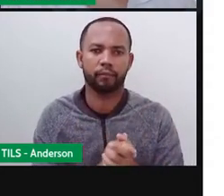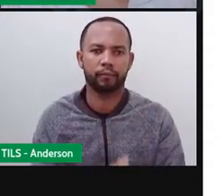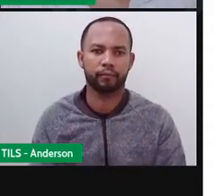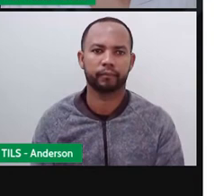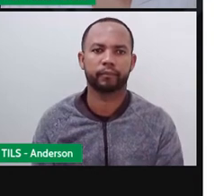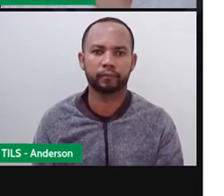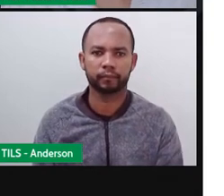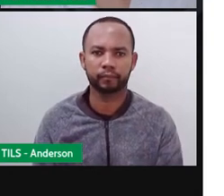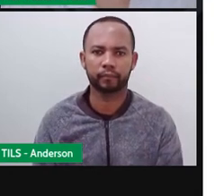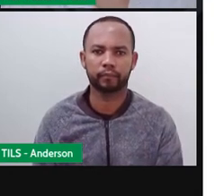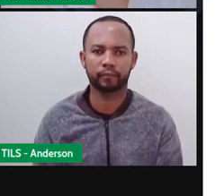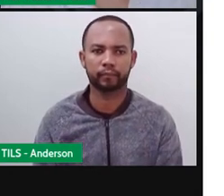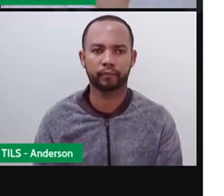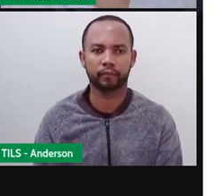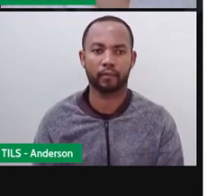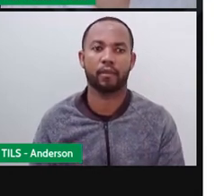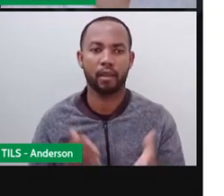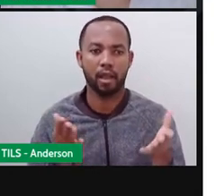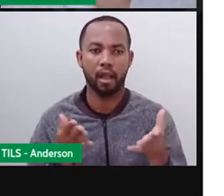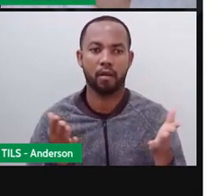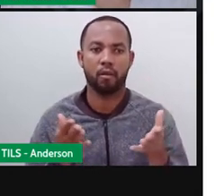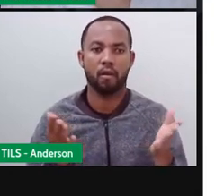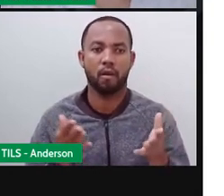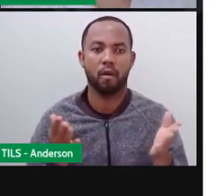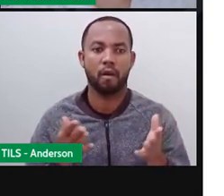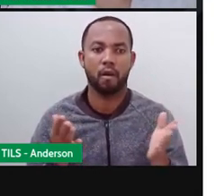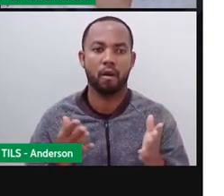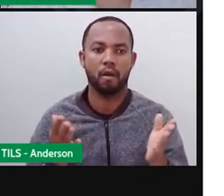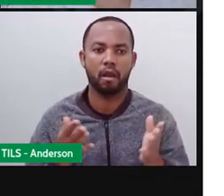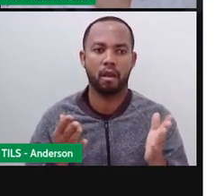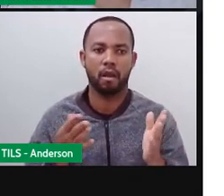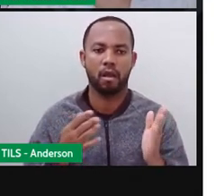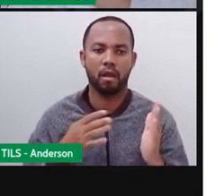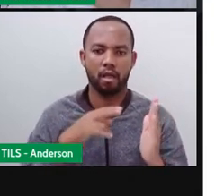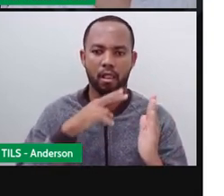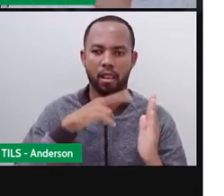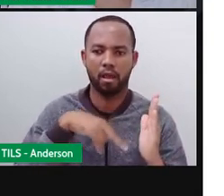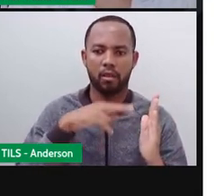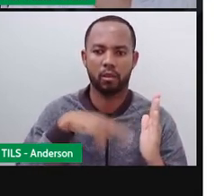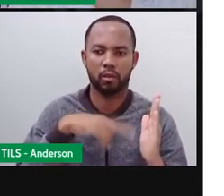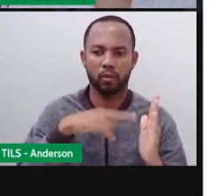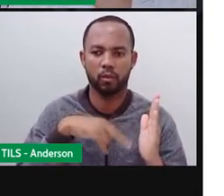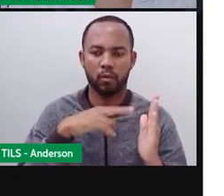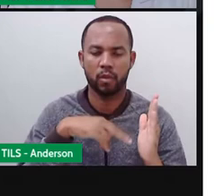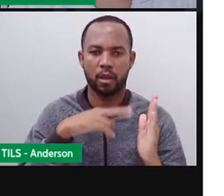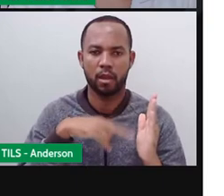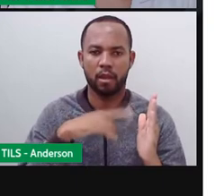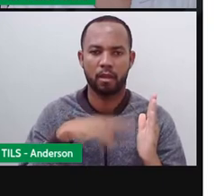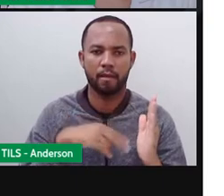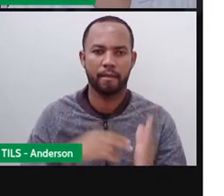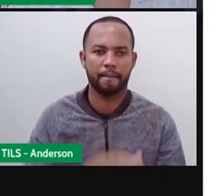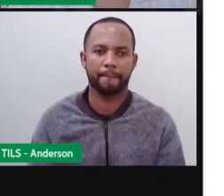Bom, vamos agora, Anderson, para a hora da leitura. Hora da